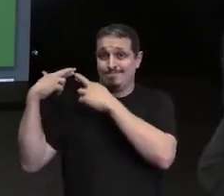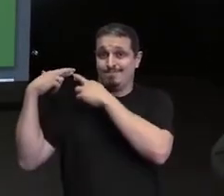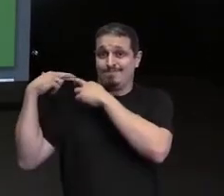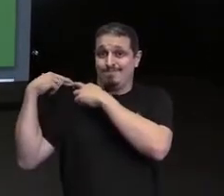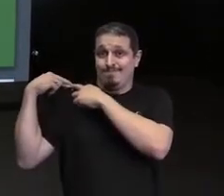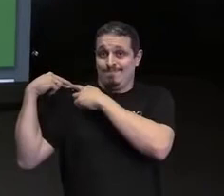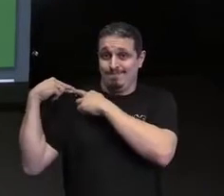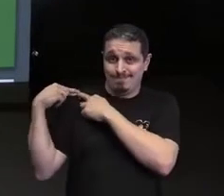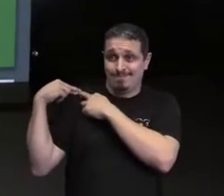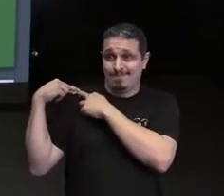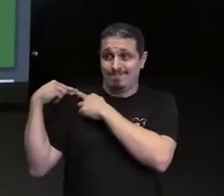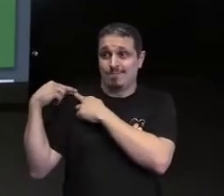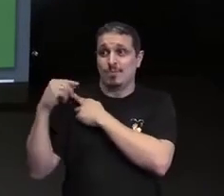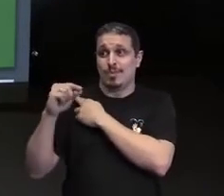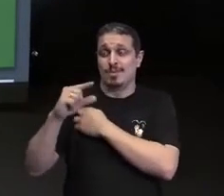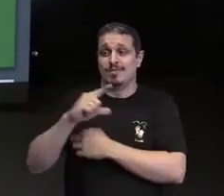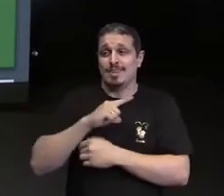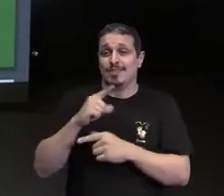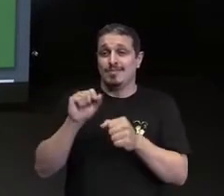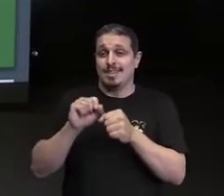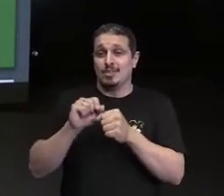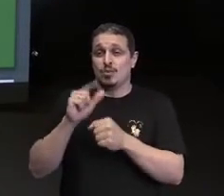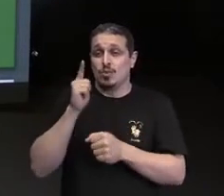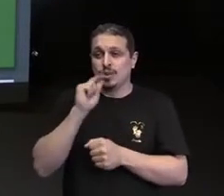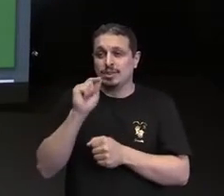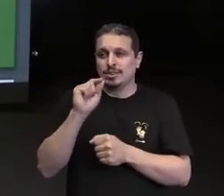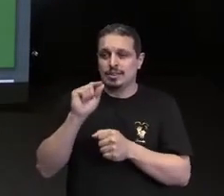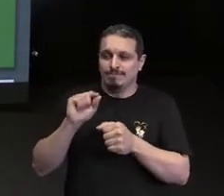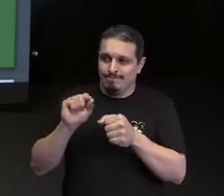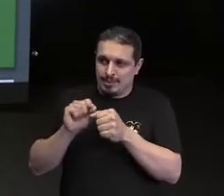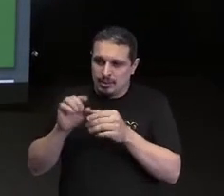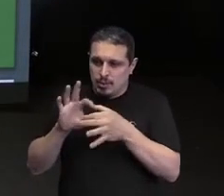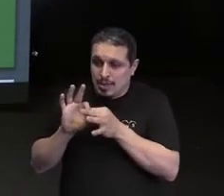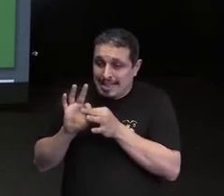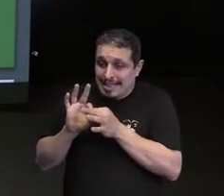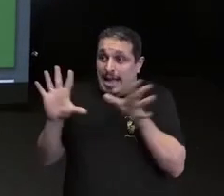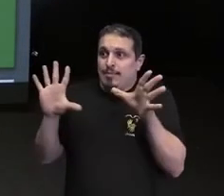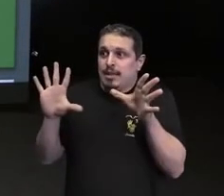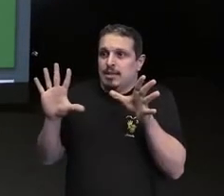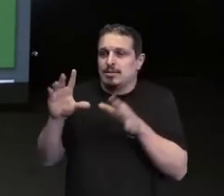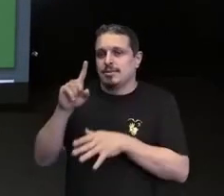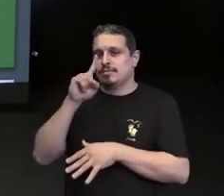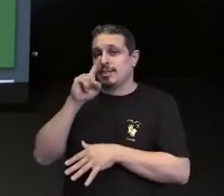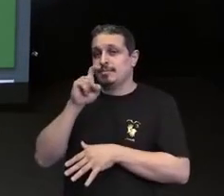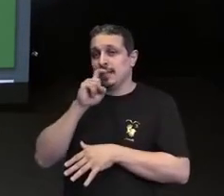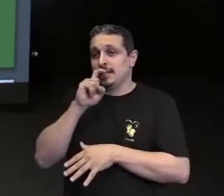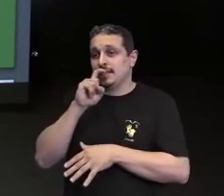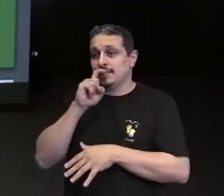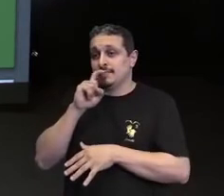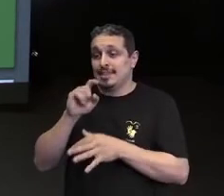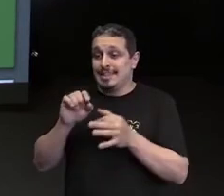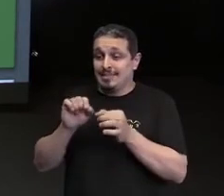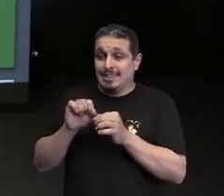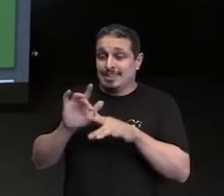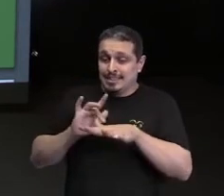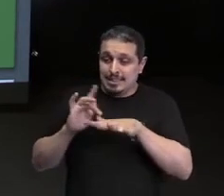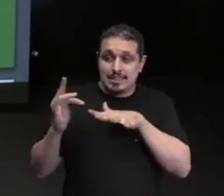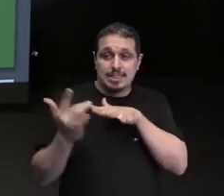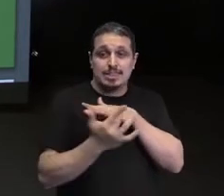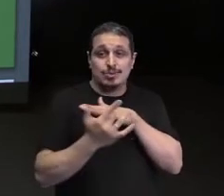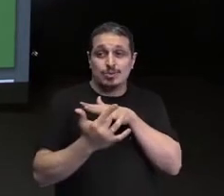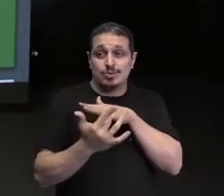Nessas imagens autorizadas pelos pais e postadas nos Instagrams, nas redes sociais, desses próprios pais,